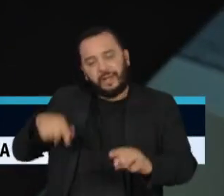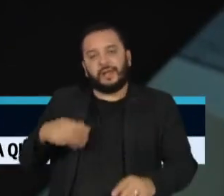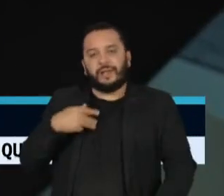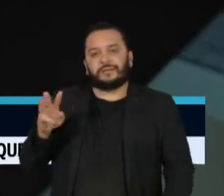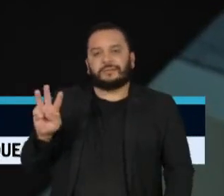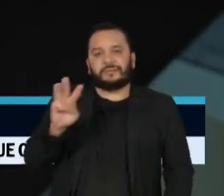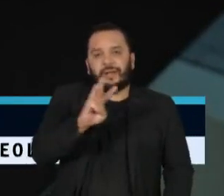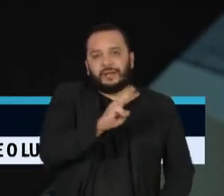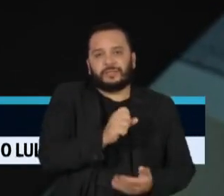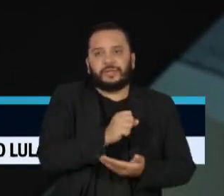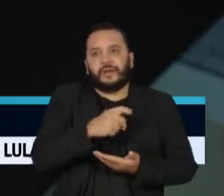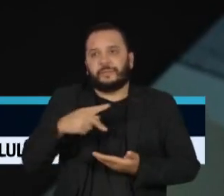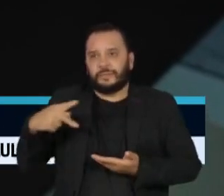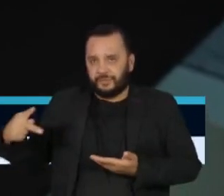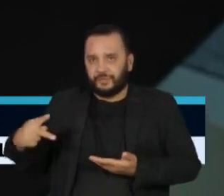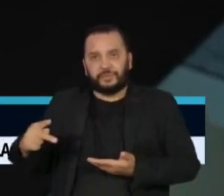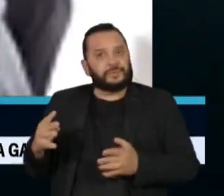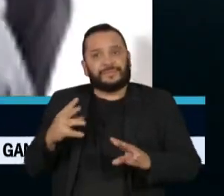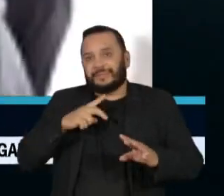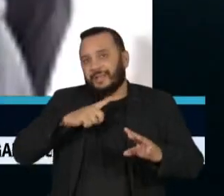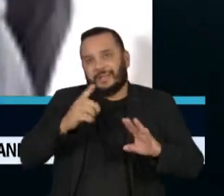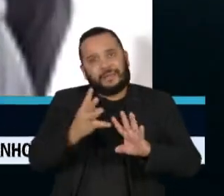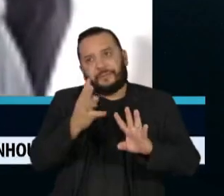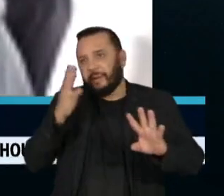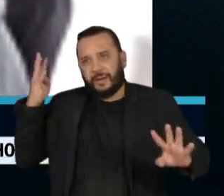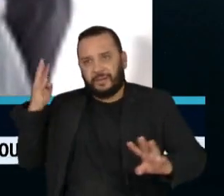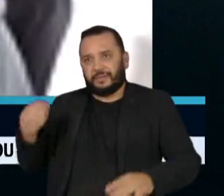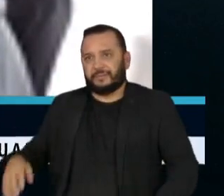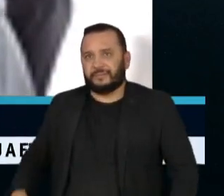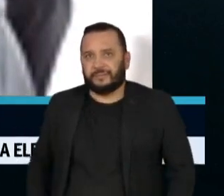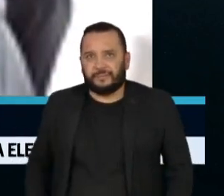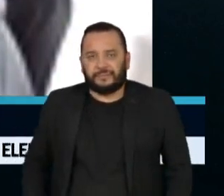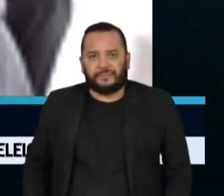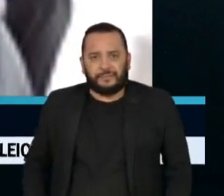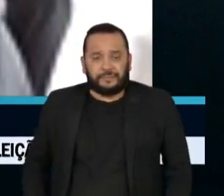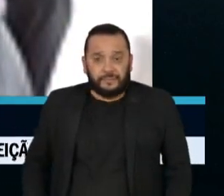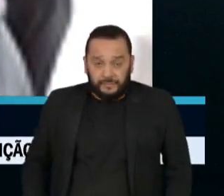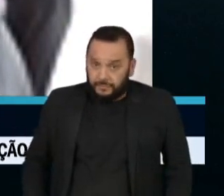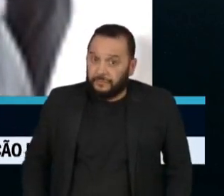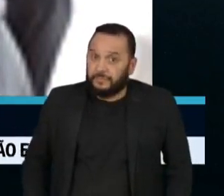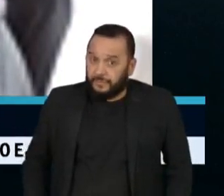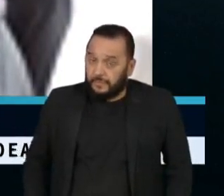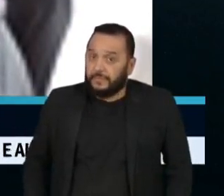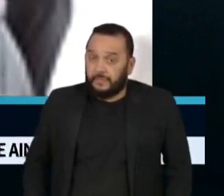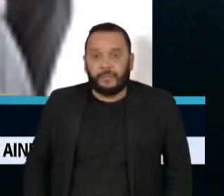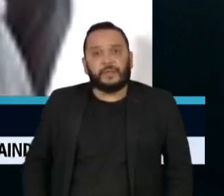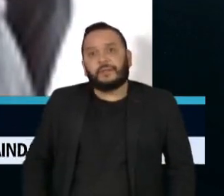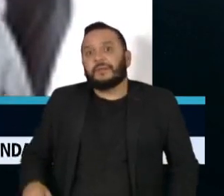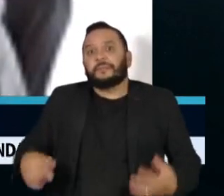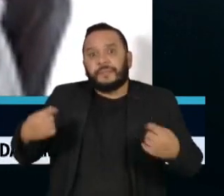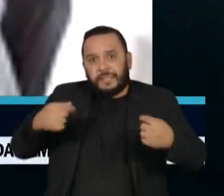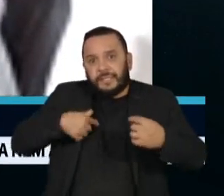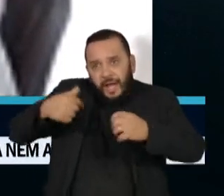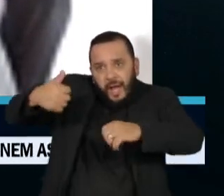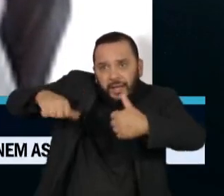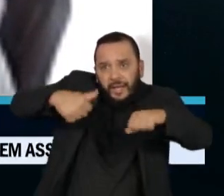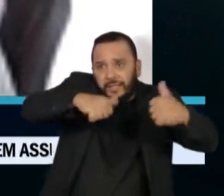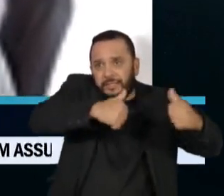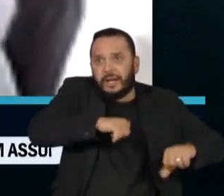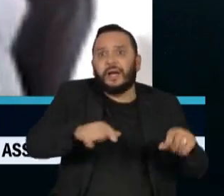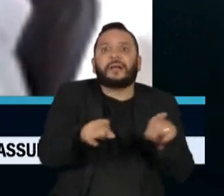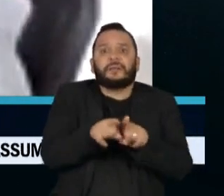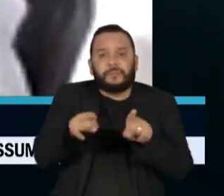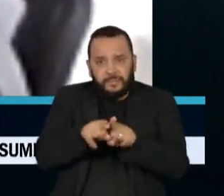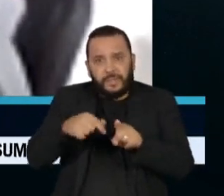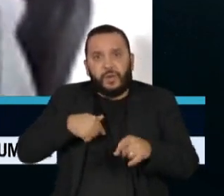aplicativos, nunca esteve tão grande. E se não temos robôs suficientes para analisar, temos que ter pessoas